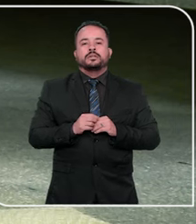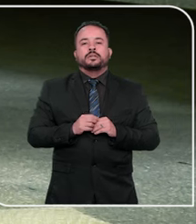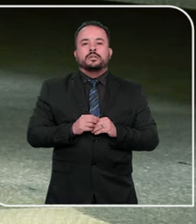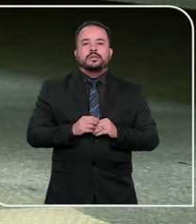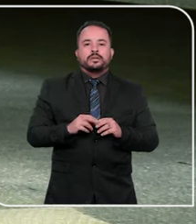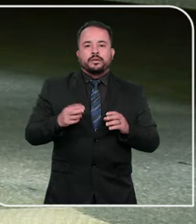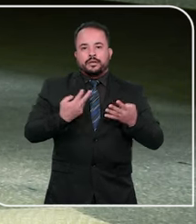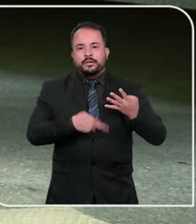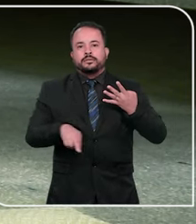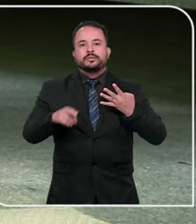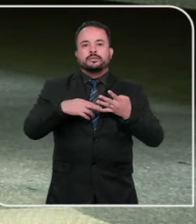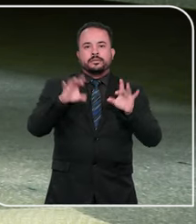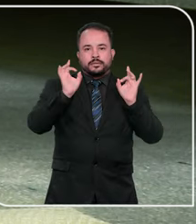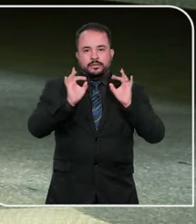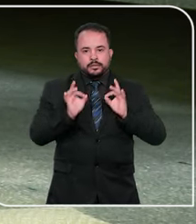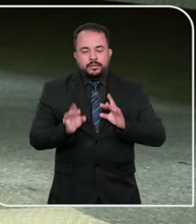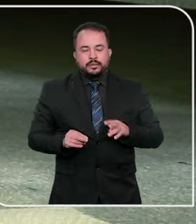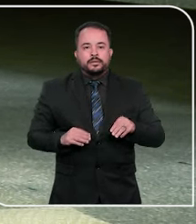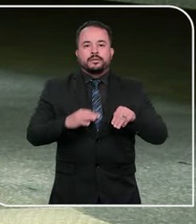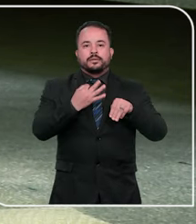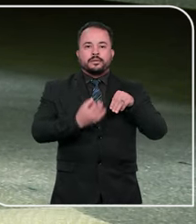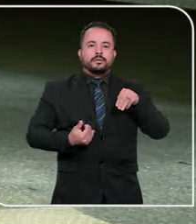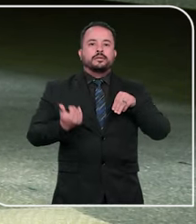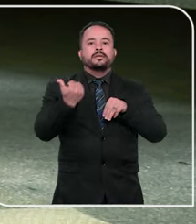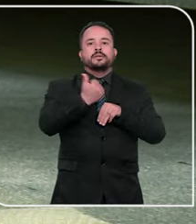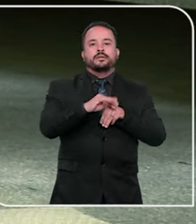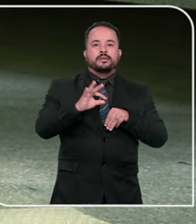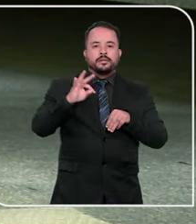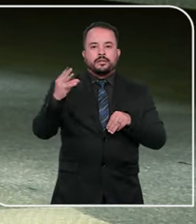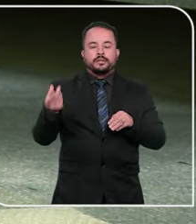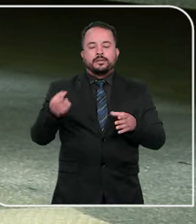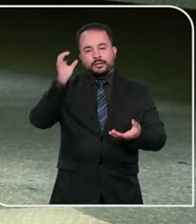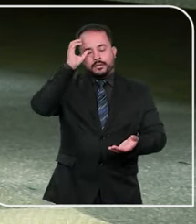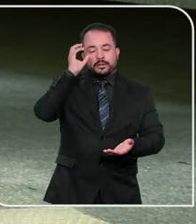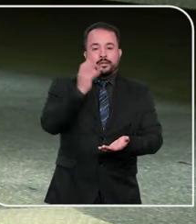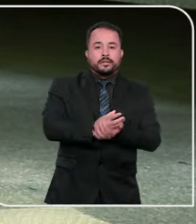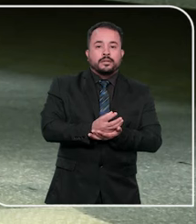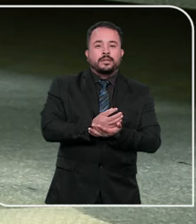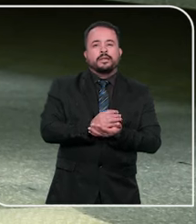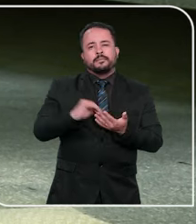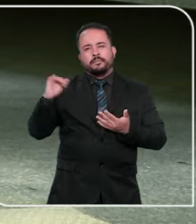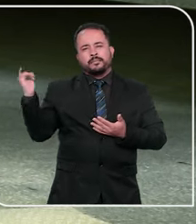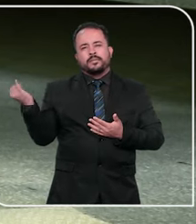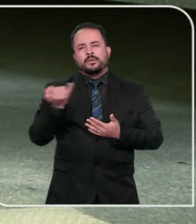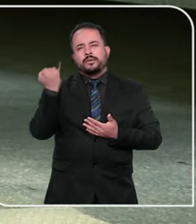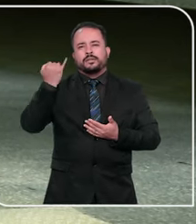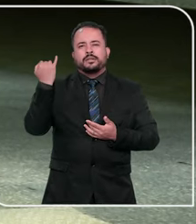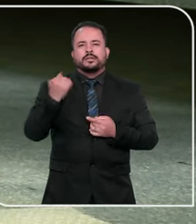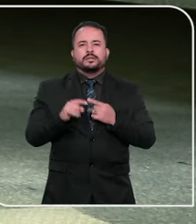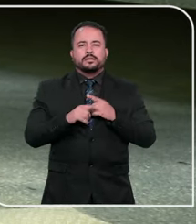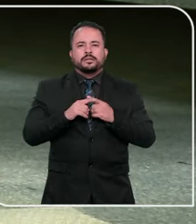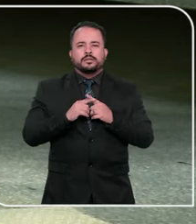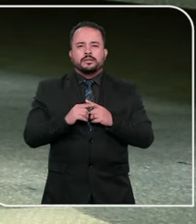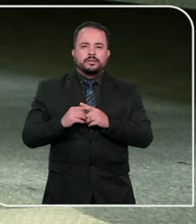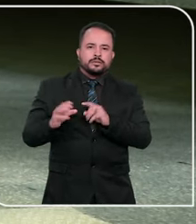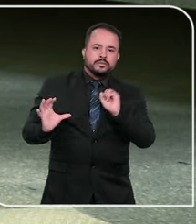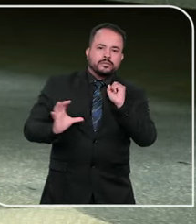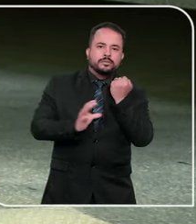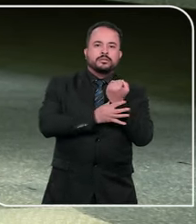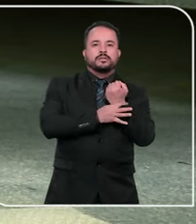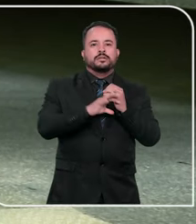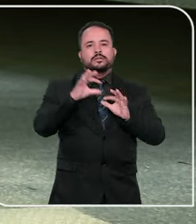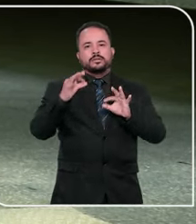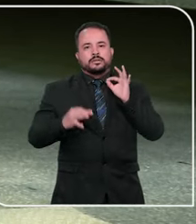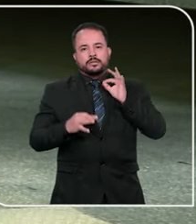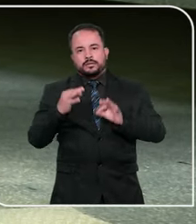Para o relator do Recurso Especial, ministro Marco Aurélio Belize, a fixação da tese é de grande importância para a isonomia